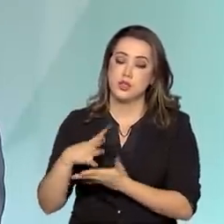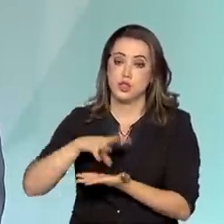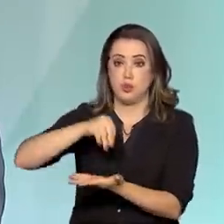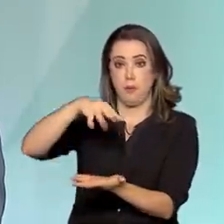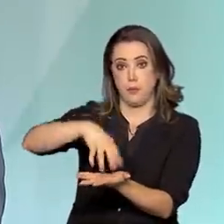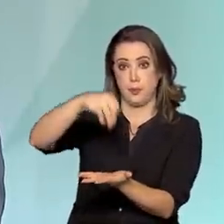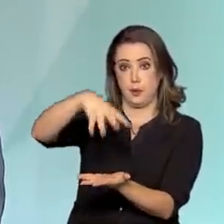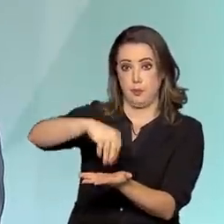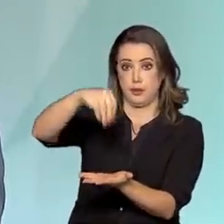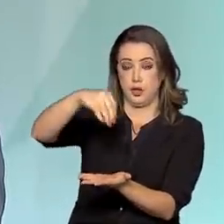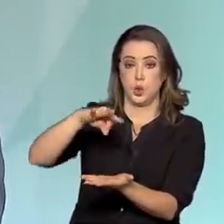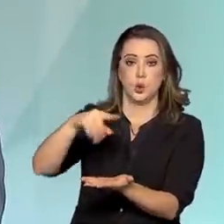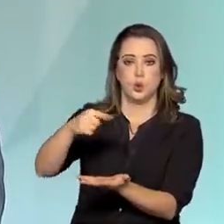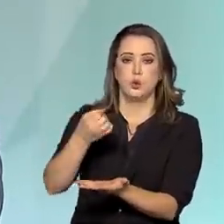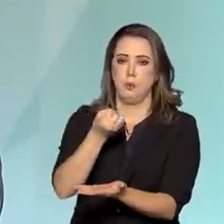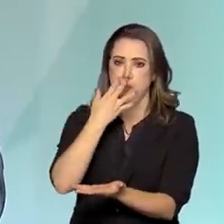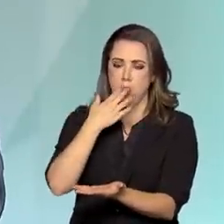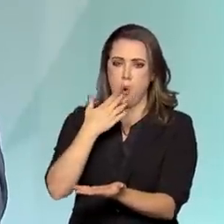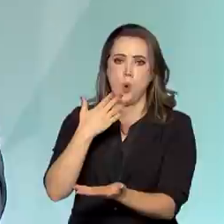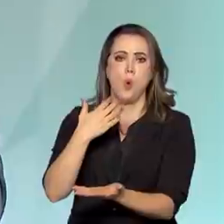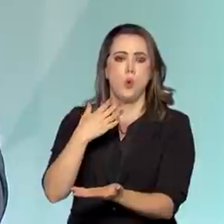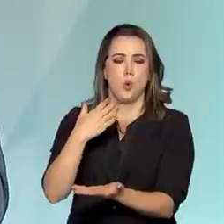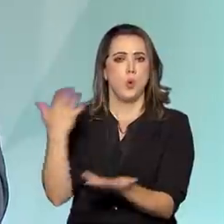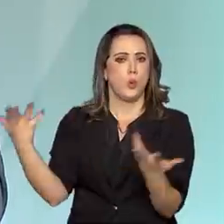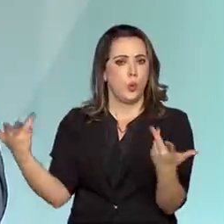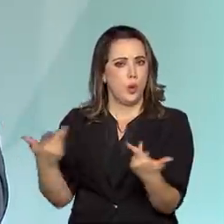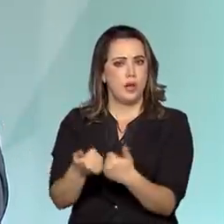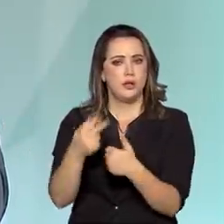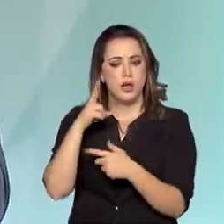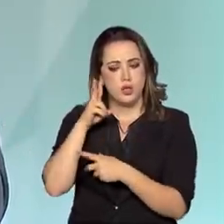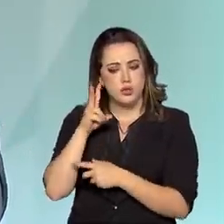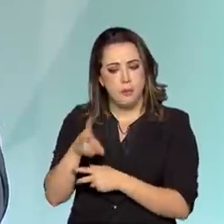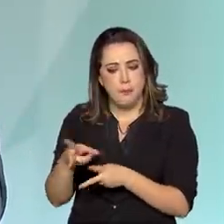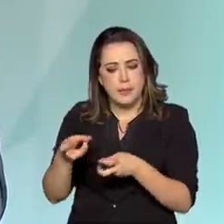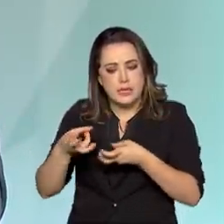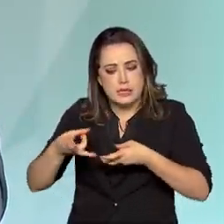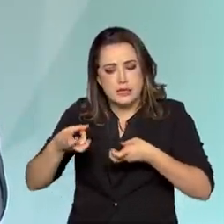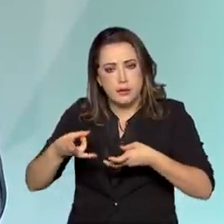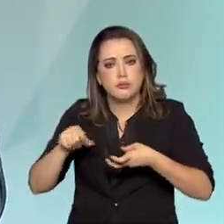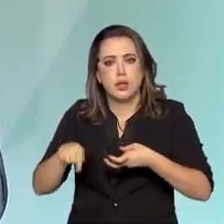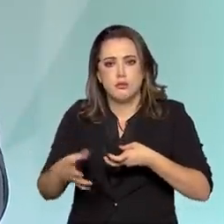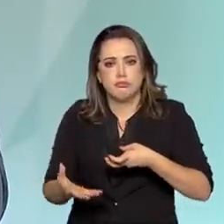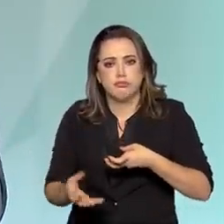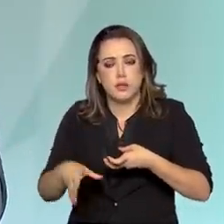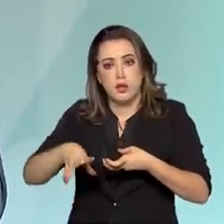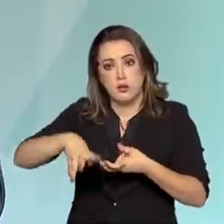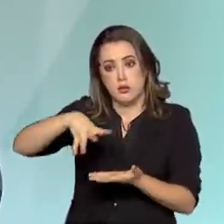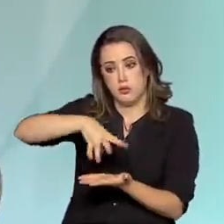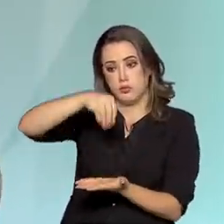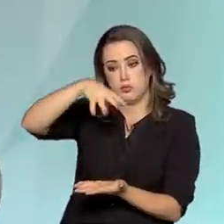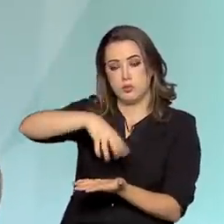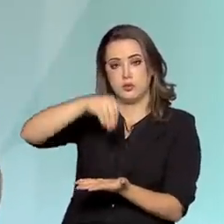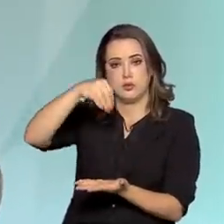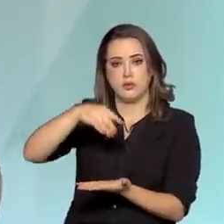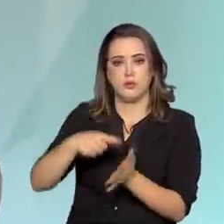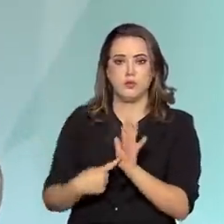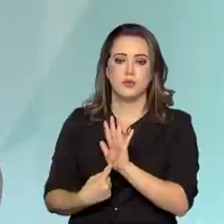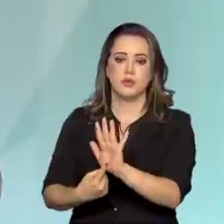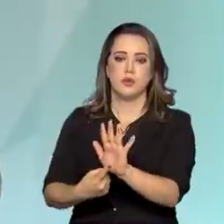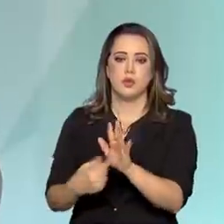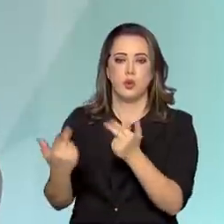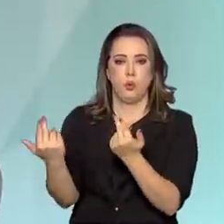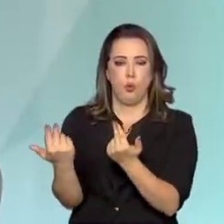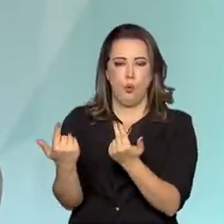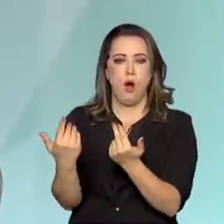o mais rápido possível e em alta qualidade. O desafio não é só digitalizar, é digitalizar de modo que aquele item fique disponível como um